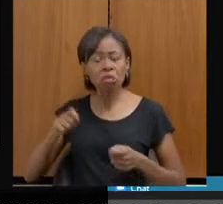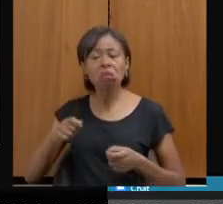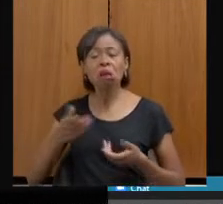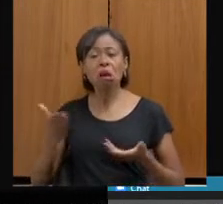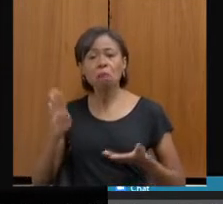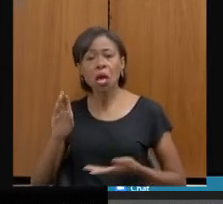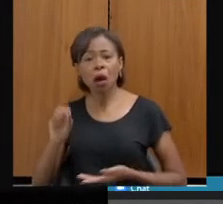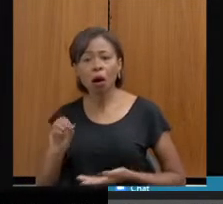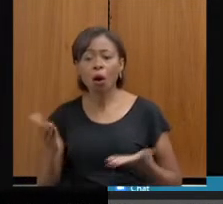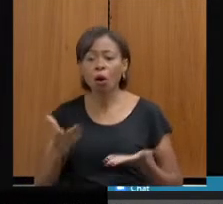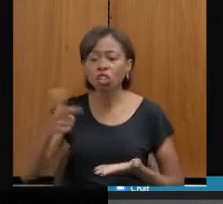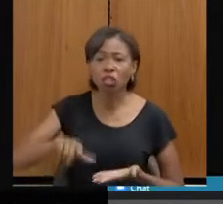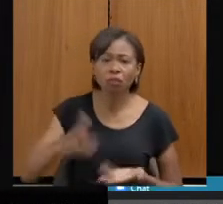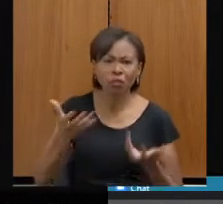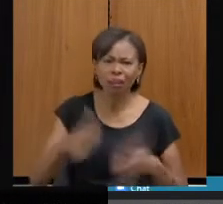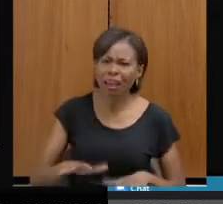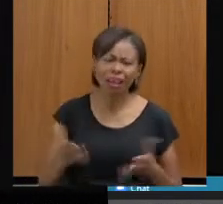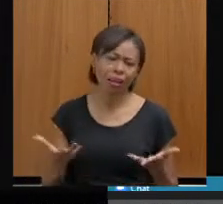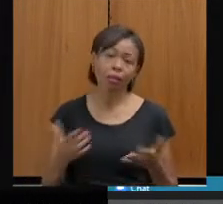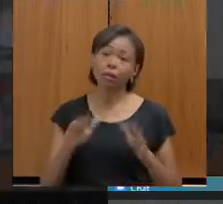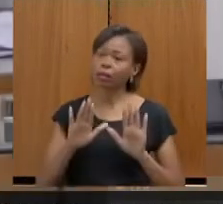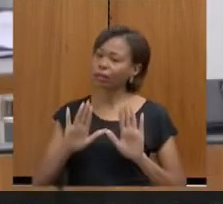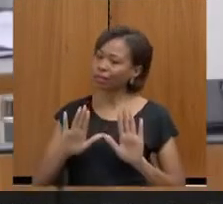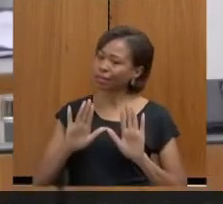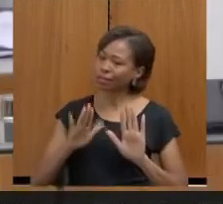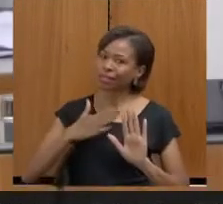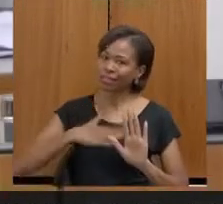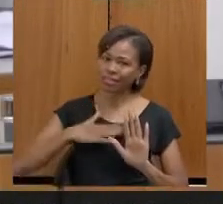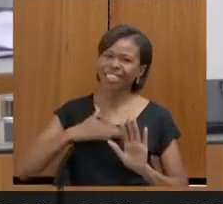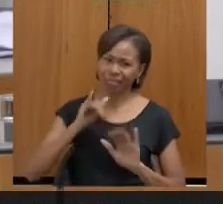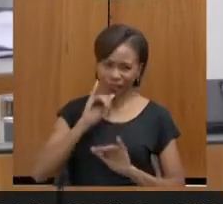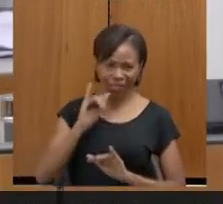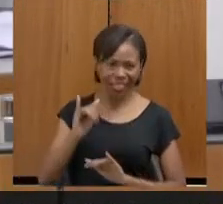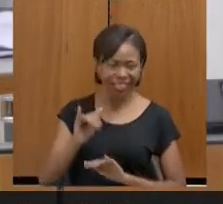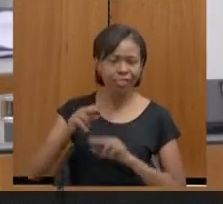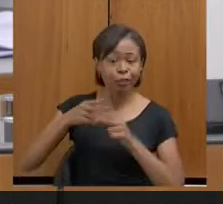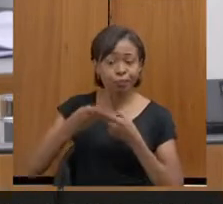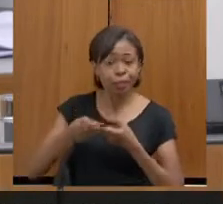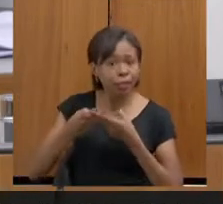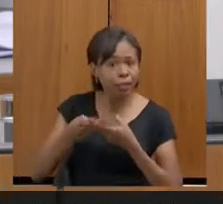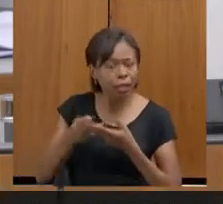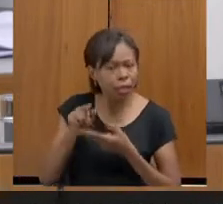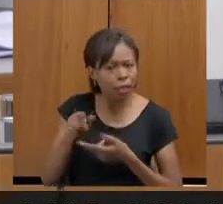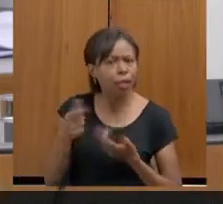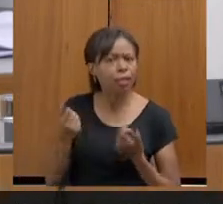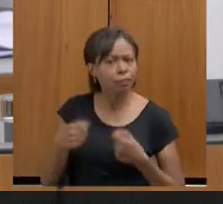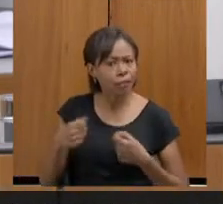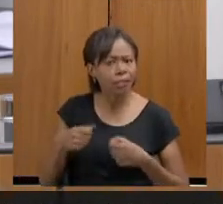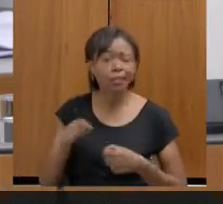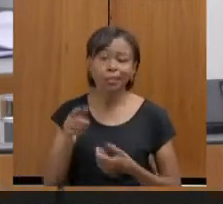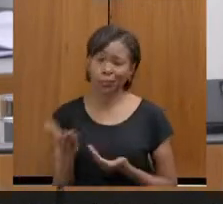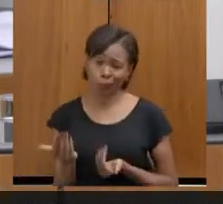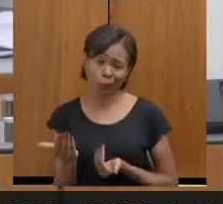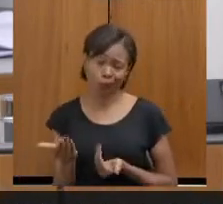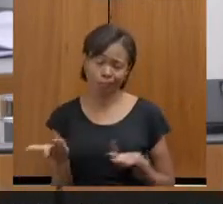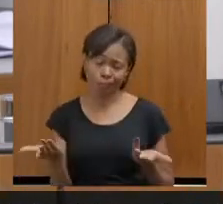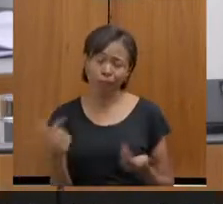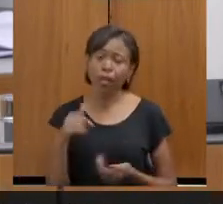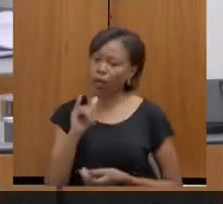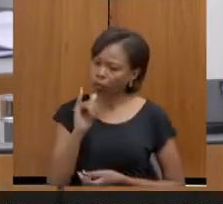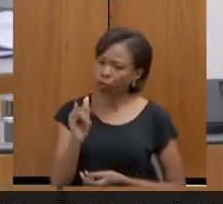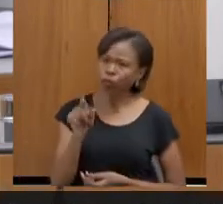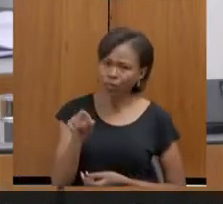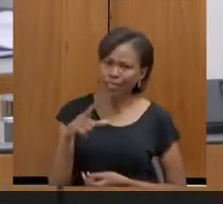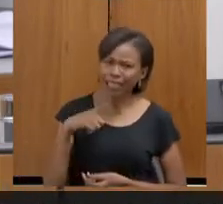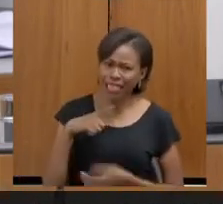falava com ele, meu filho, ou minha filha, você tenha paciência, deixa eu te explicar, você, geralmente gente jovem, você tem na sua casa